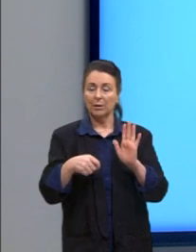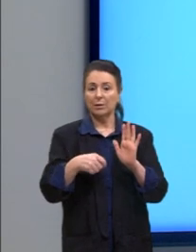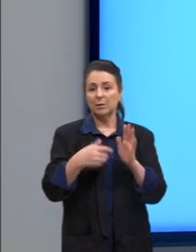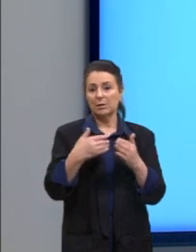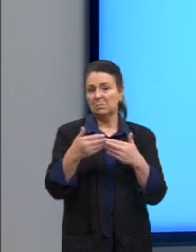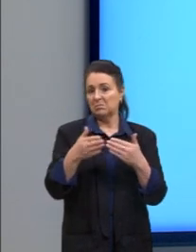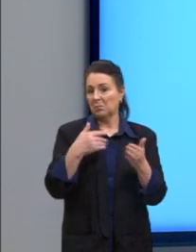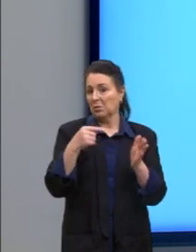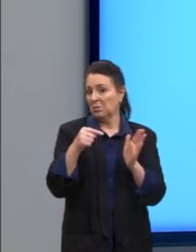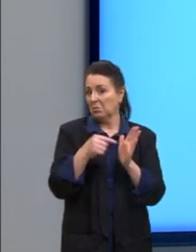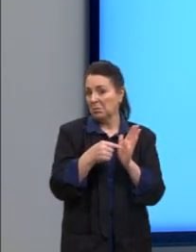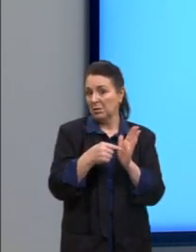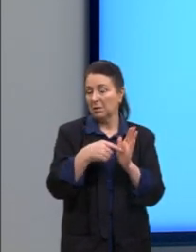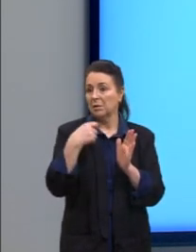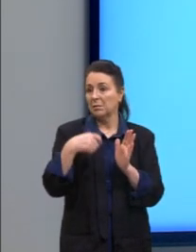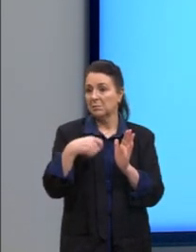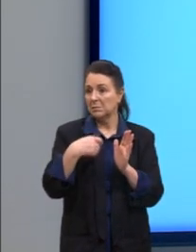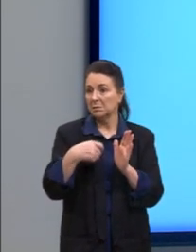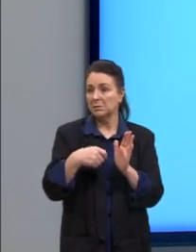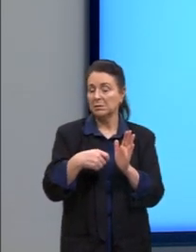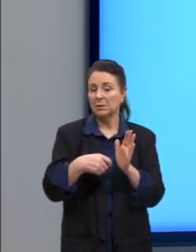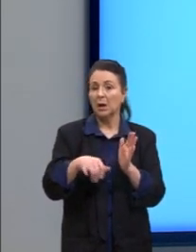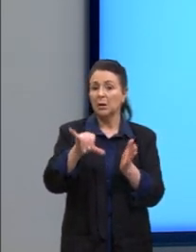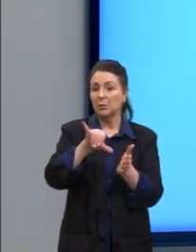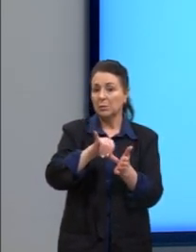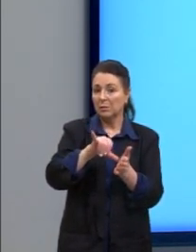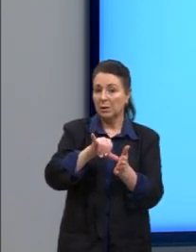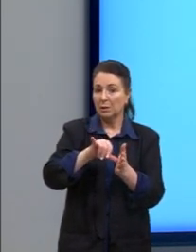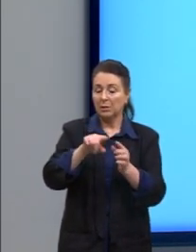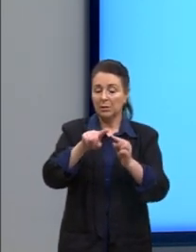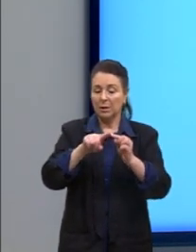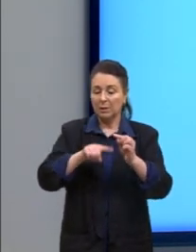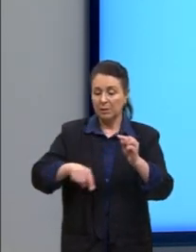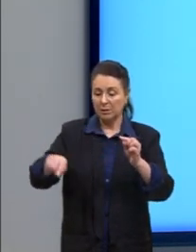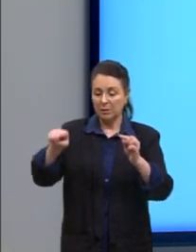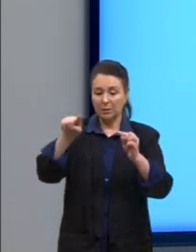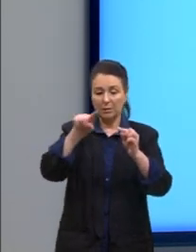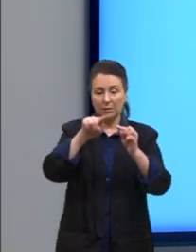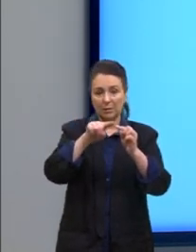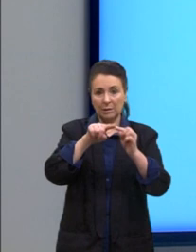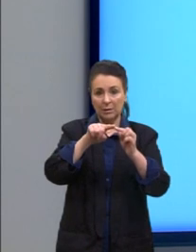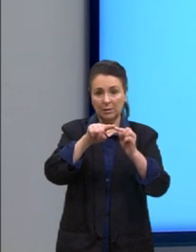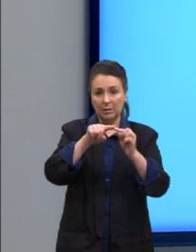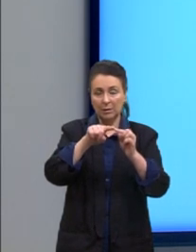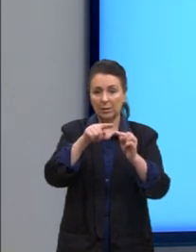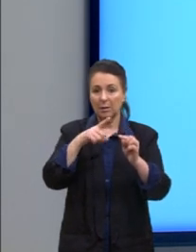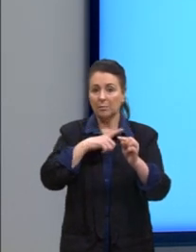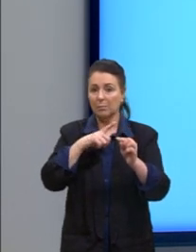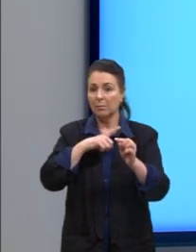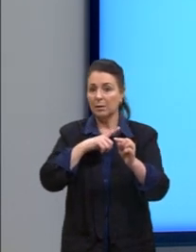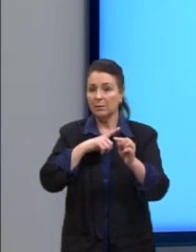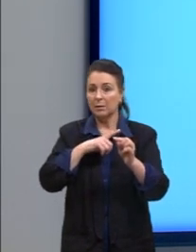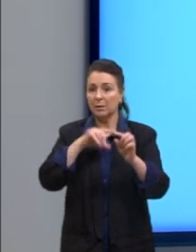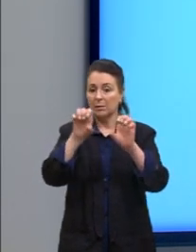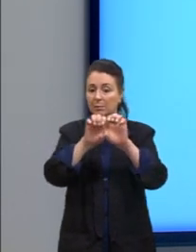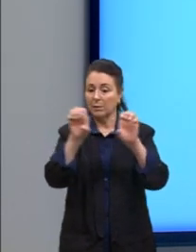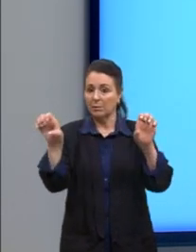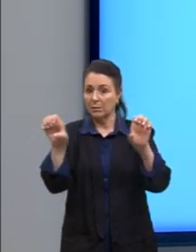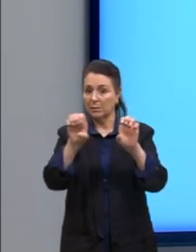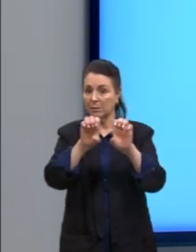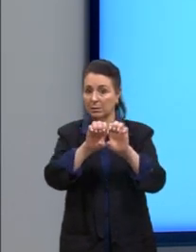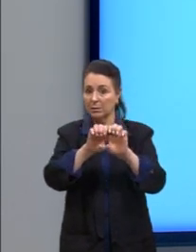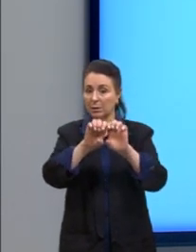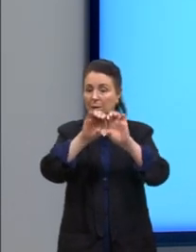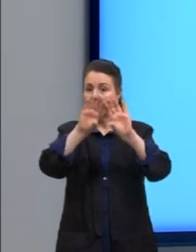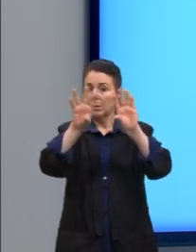e também preciso do centro da circunferência. Mas aqui eu tenho a equação reduzida, não tem o